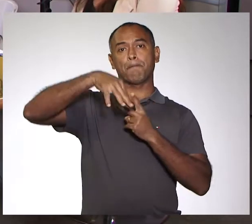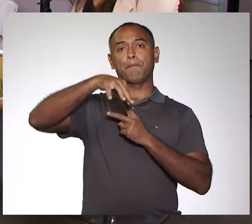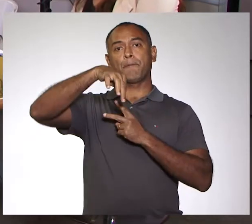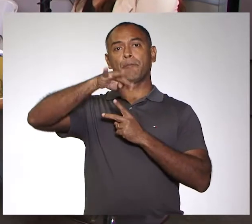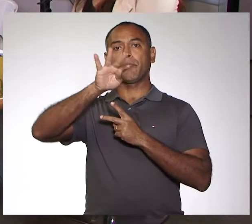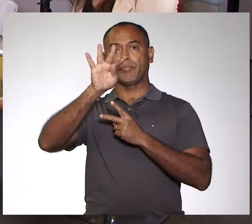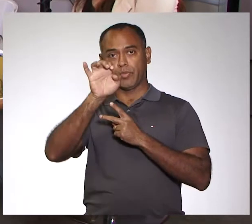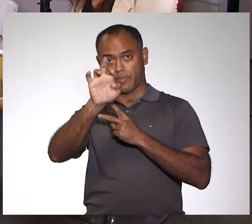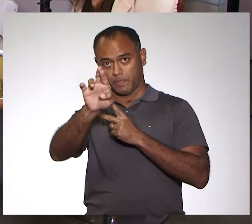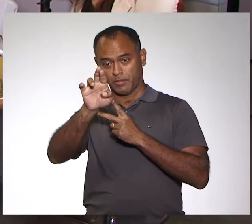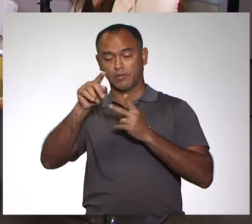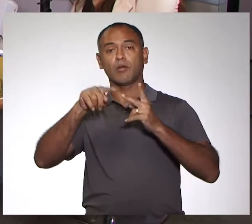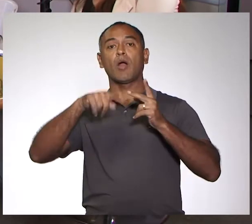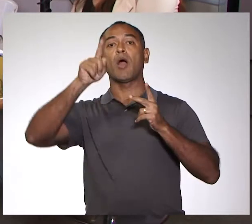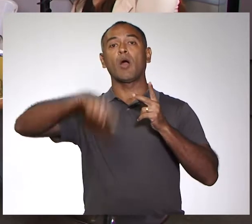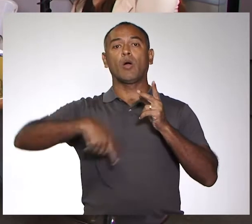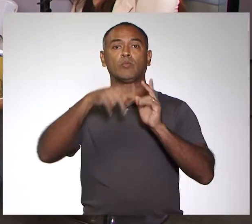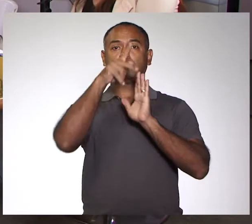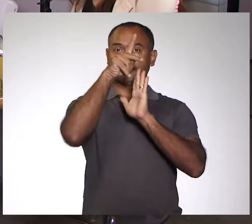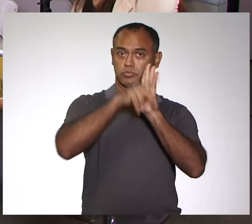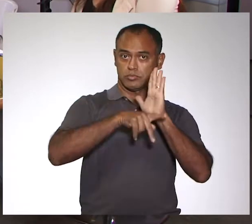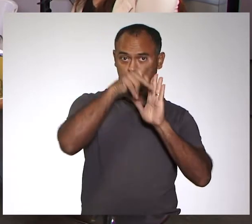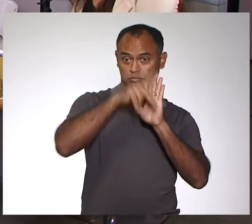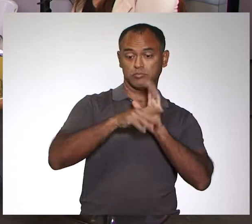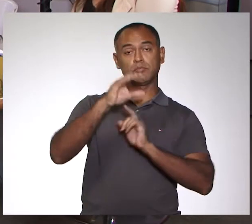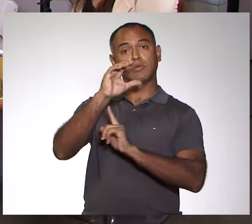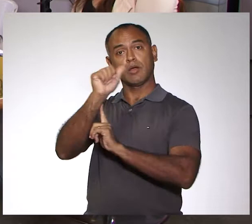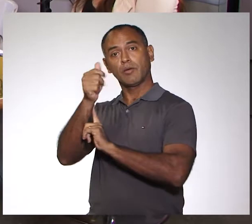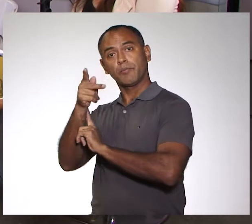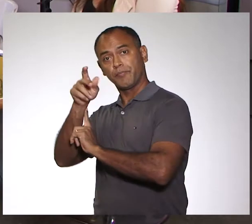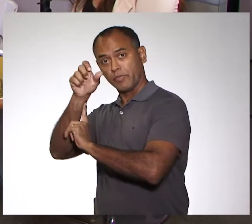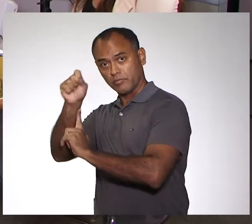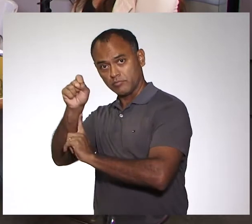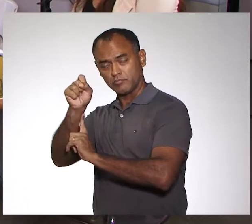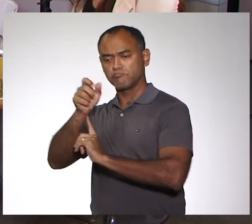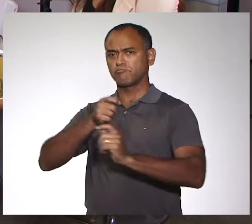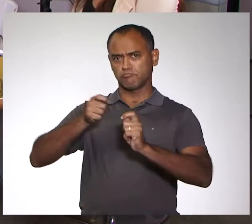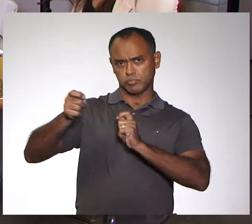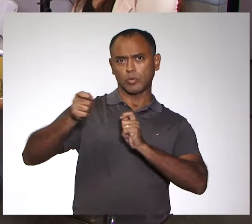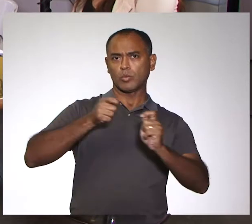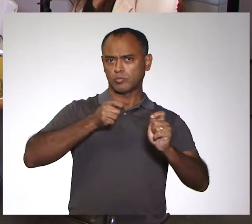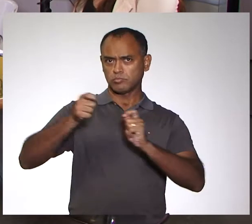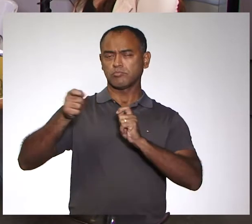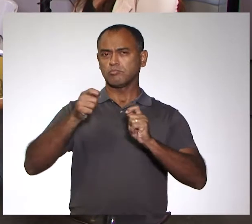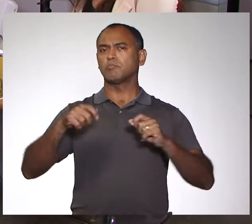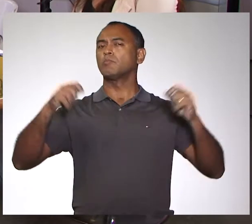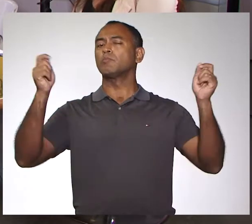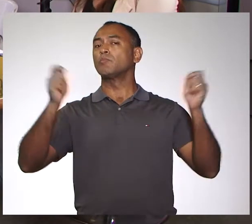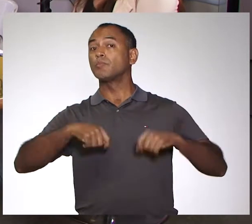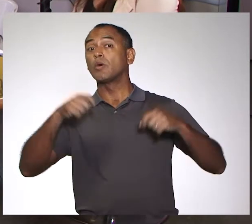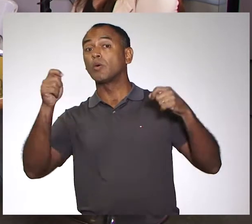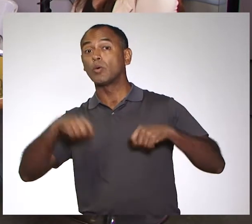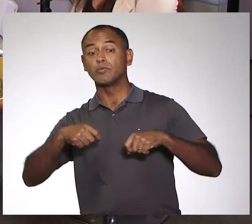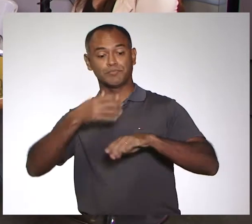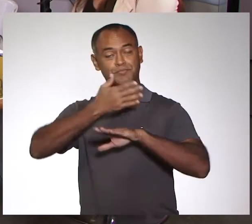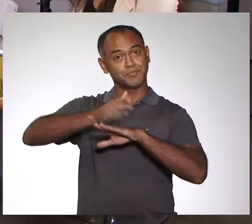Minter, eles são programas da CAPES, financiados pela CAPES, que permite